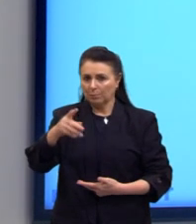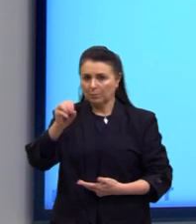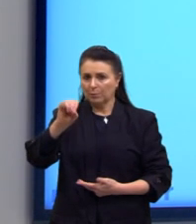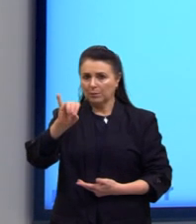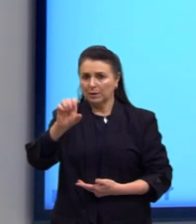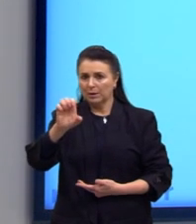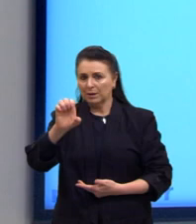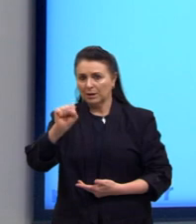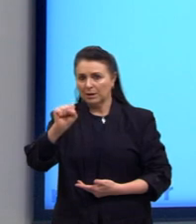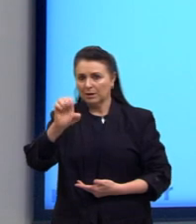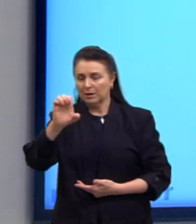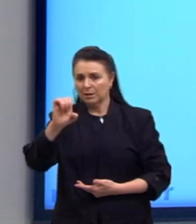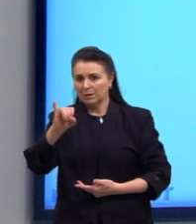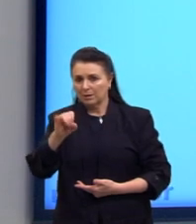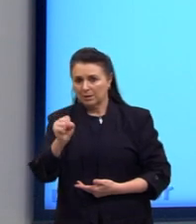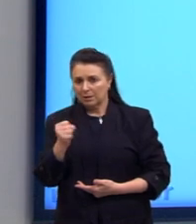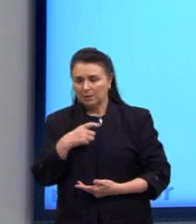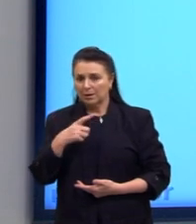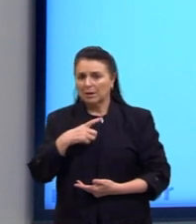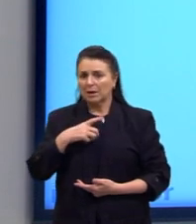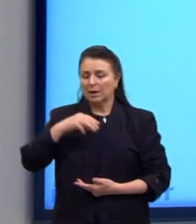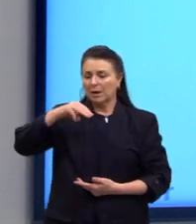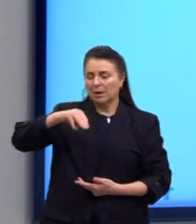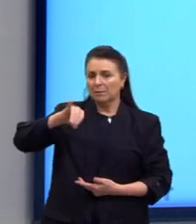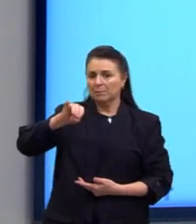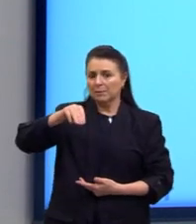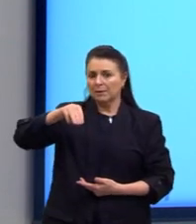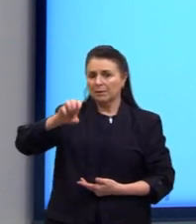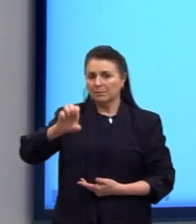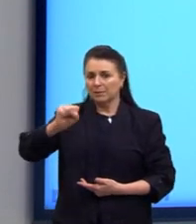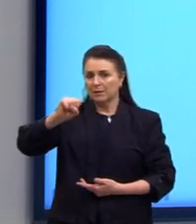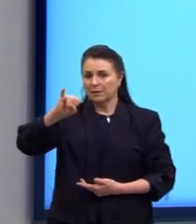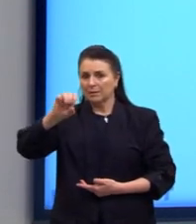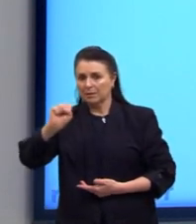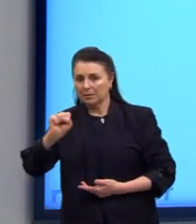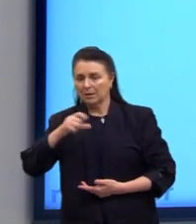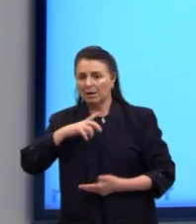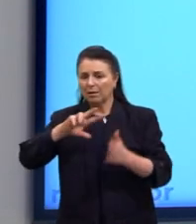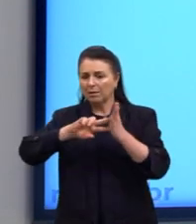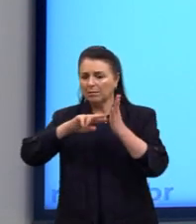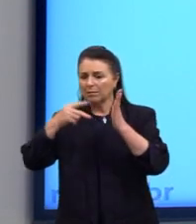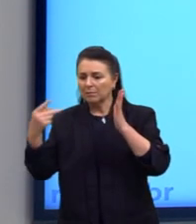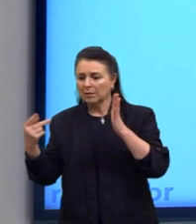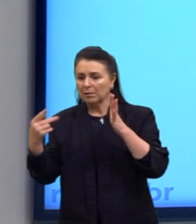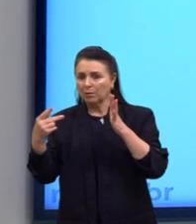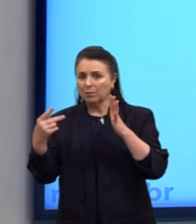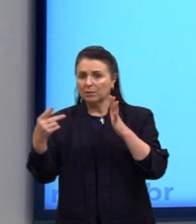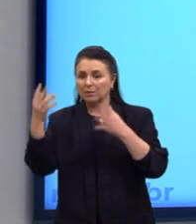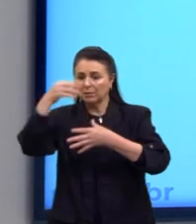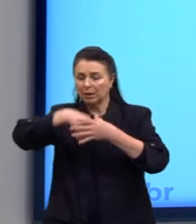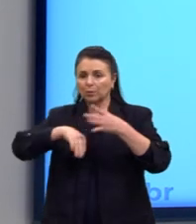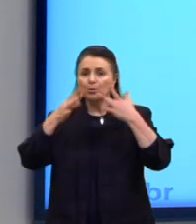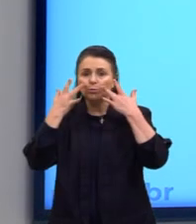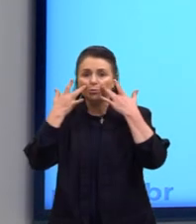da poesia, da fala, e a Mimesis, mais relacionada à interpretação no teatro. Aqui, então, eu trago algumas